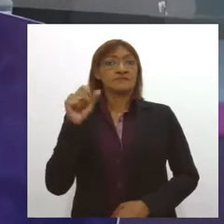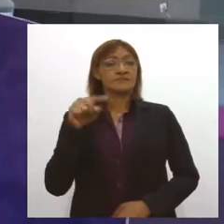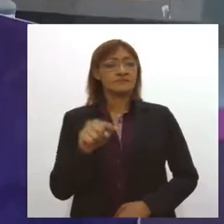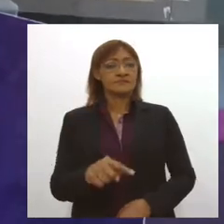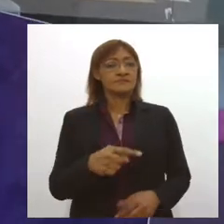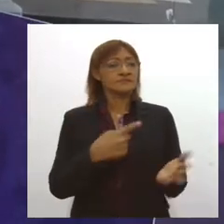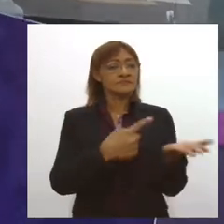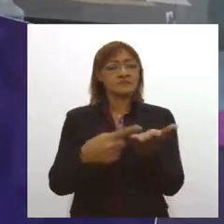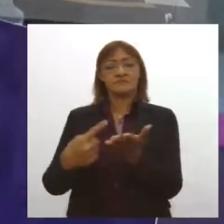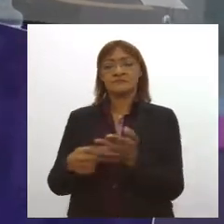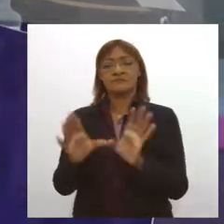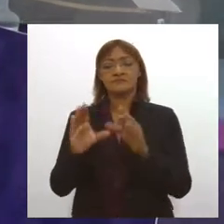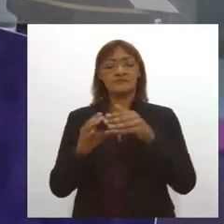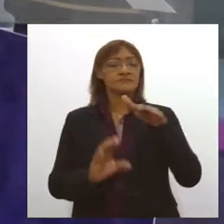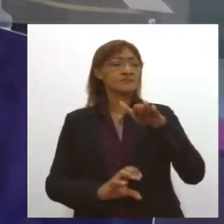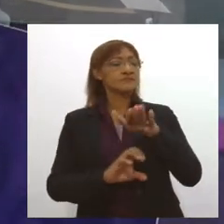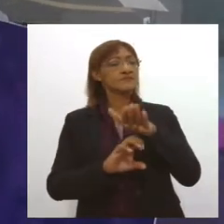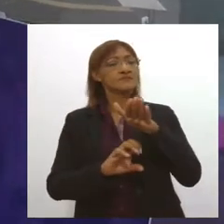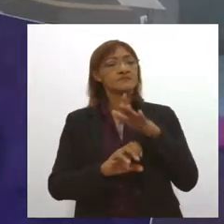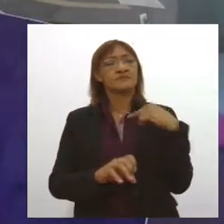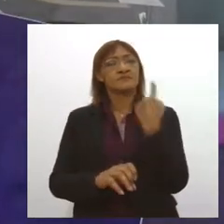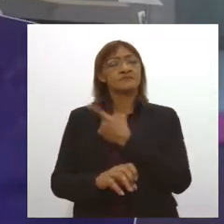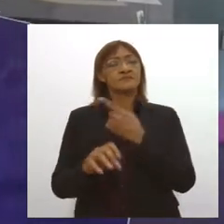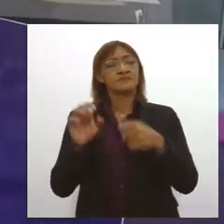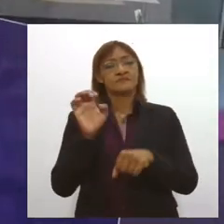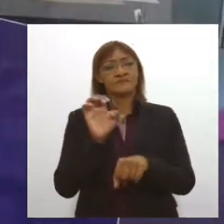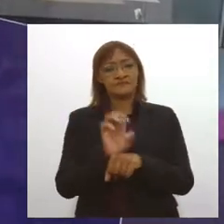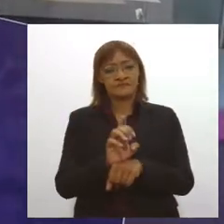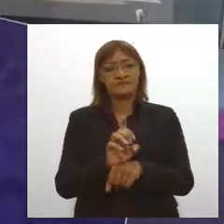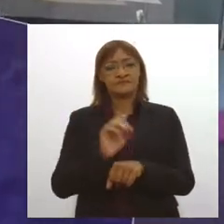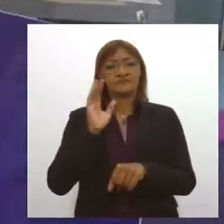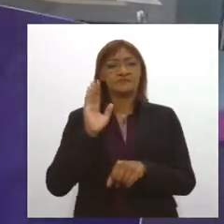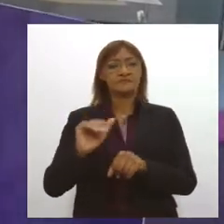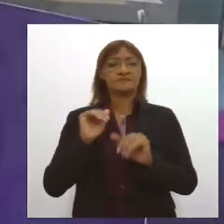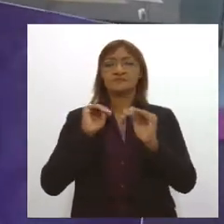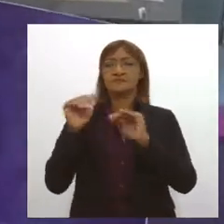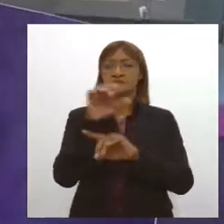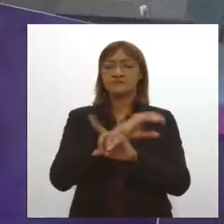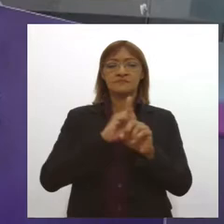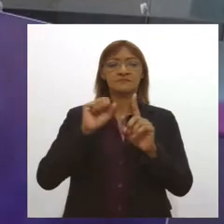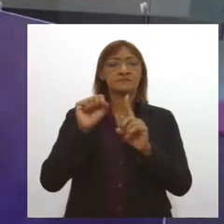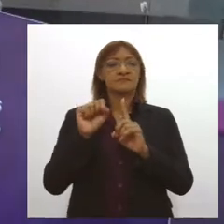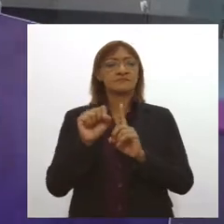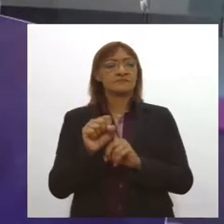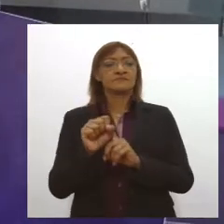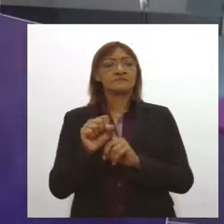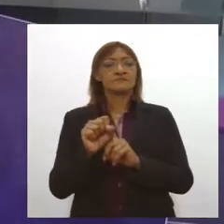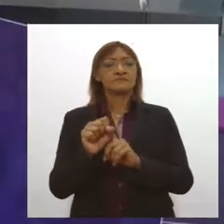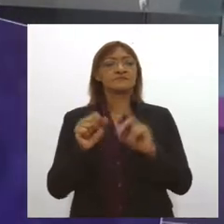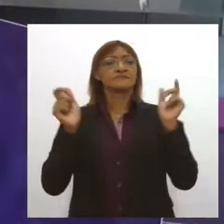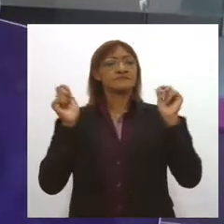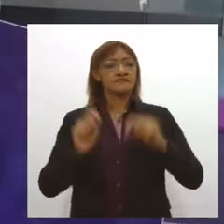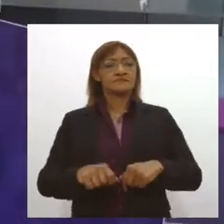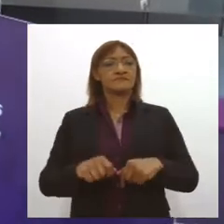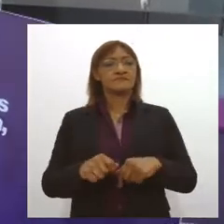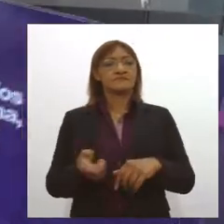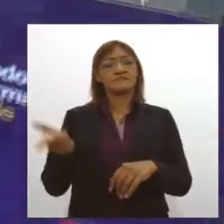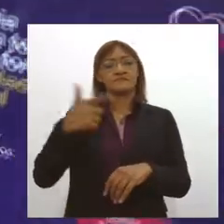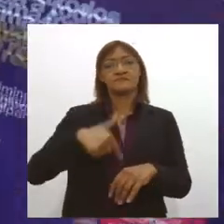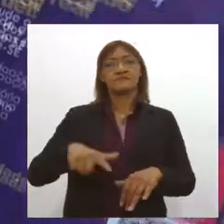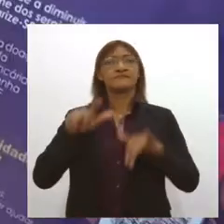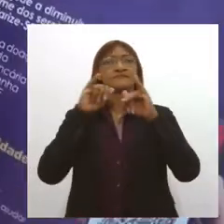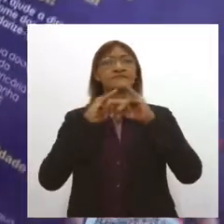vários grupos empresariais do nosso Estado, com os movimentos sociais, para que a gente faça a terceira edição da